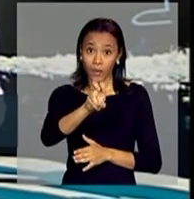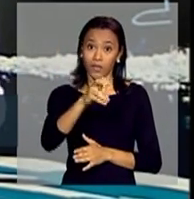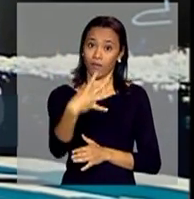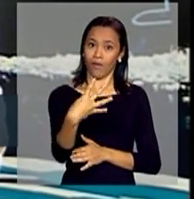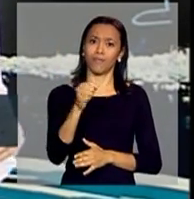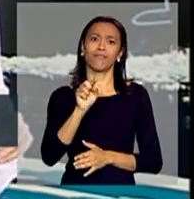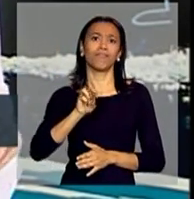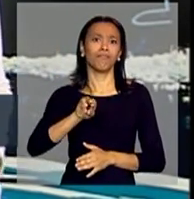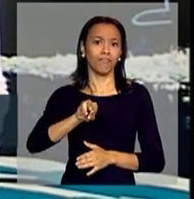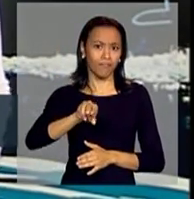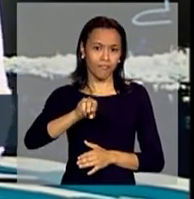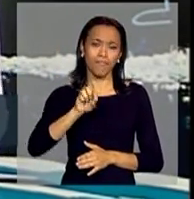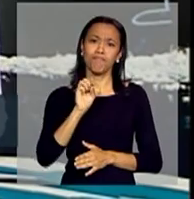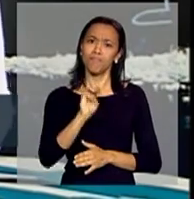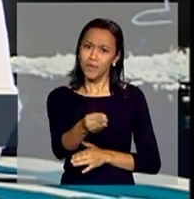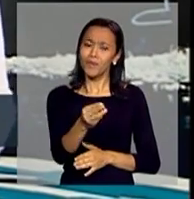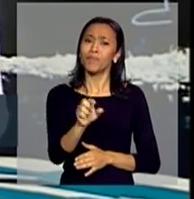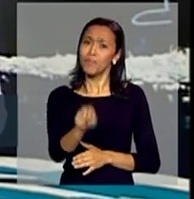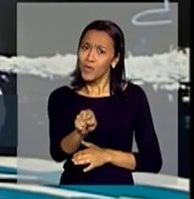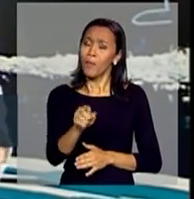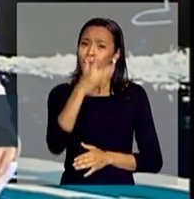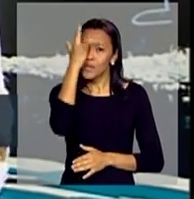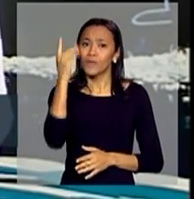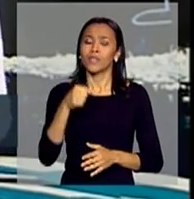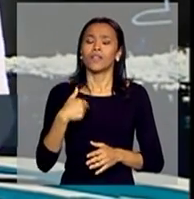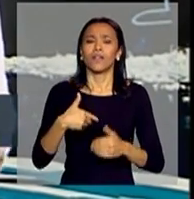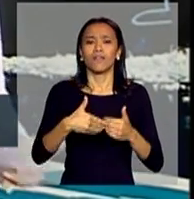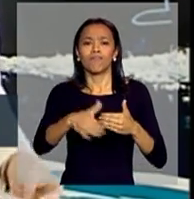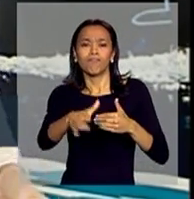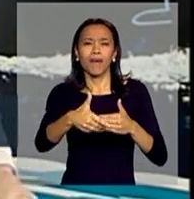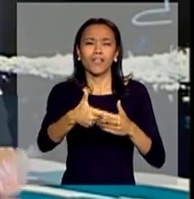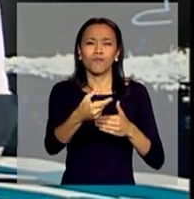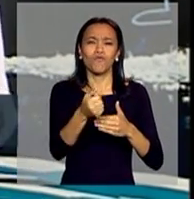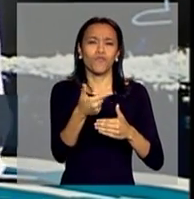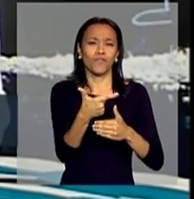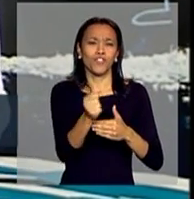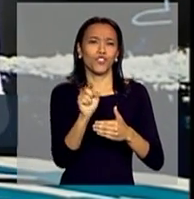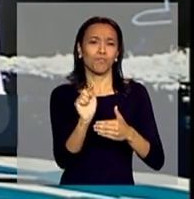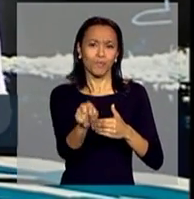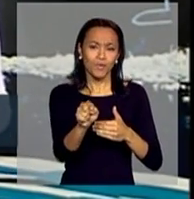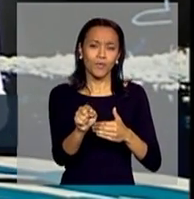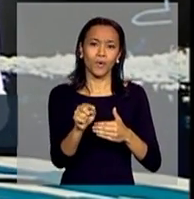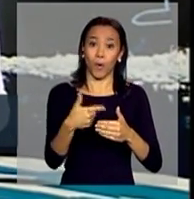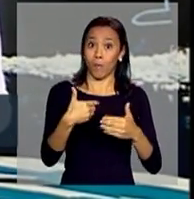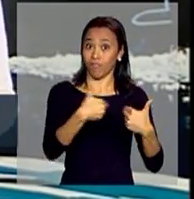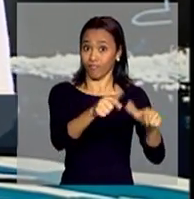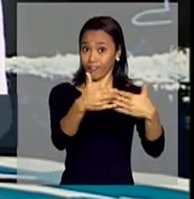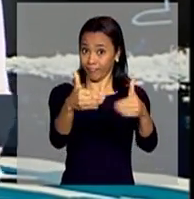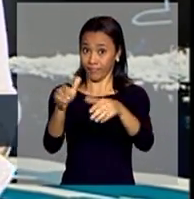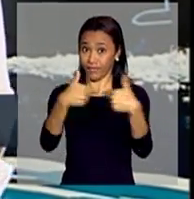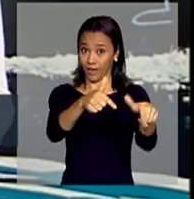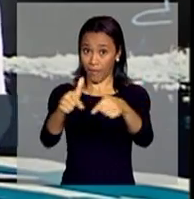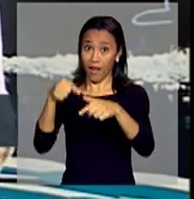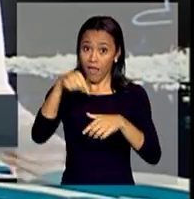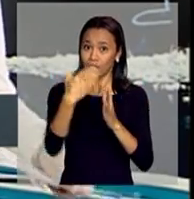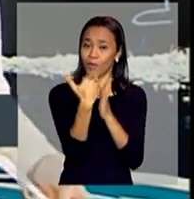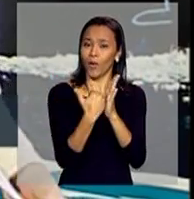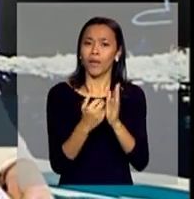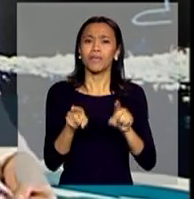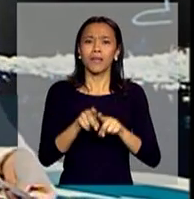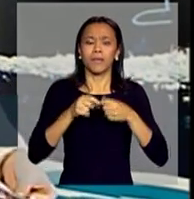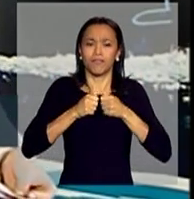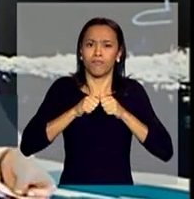expectativa, até 2015, é que sejam criados mais 20 mil postos de trabalho. Esse programa de